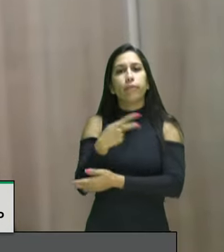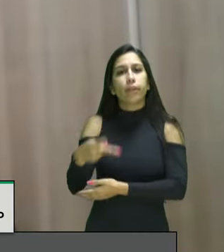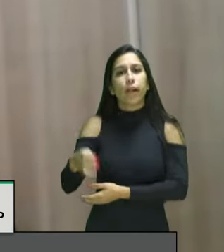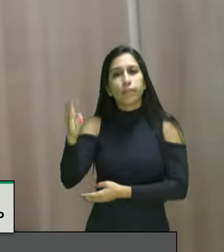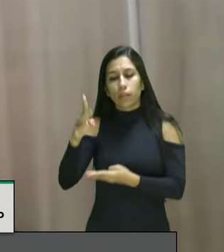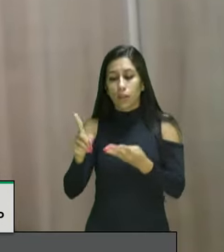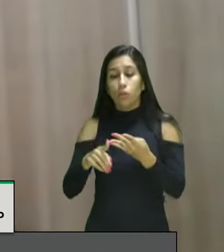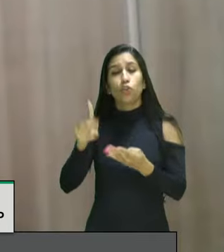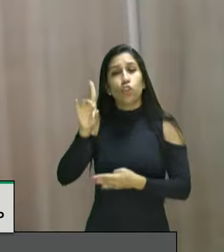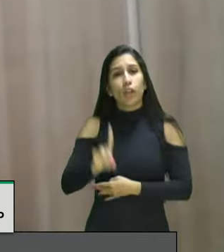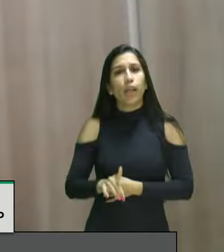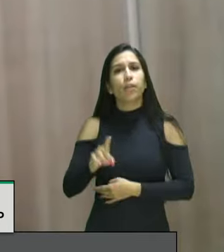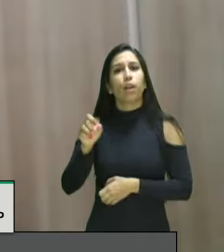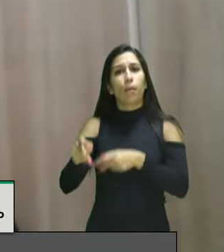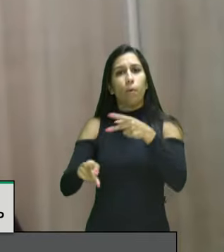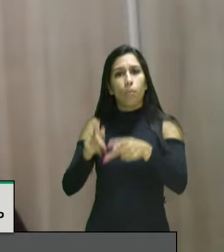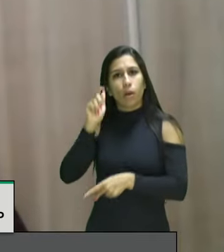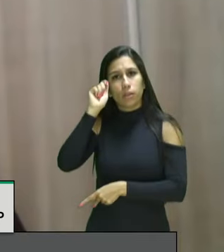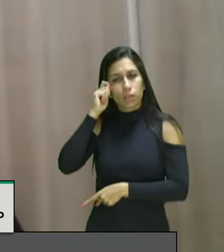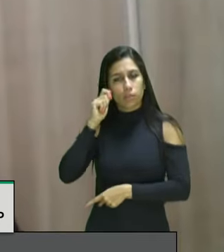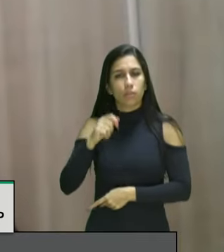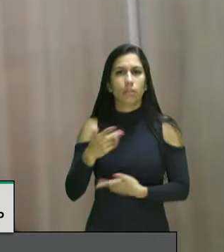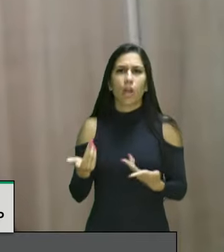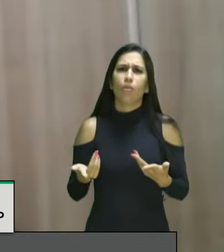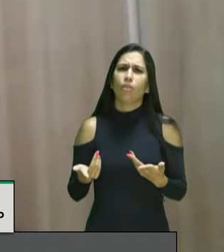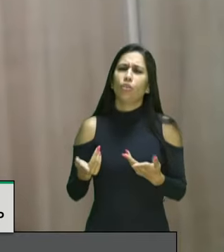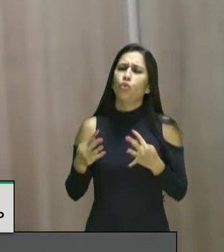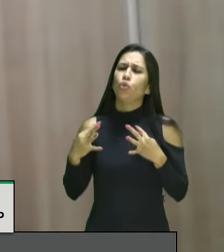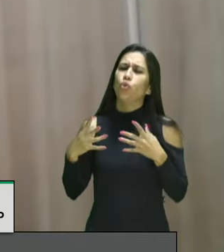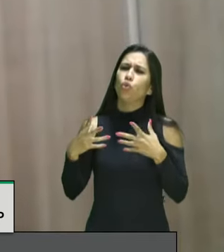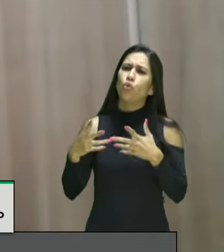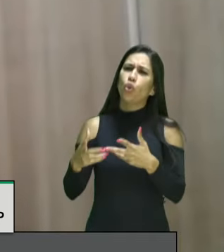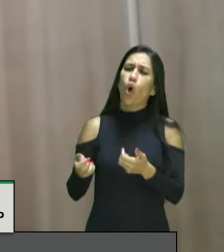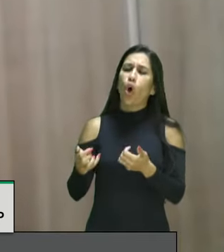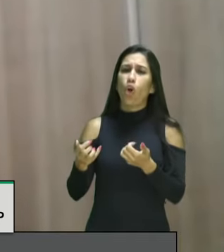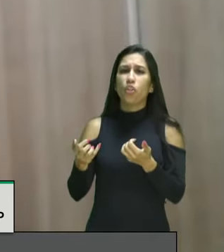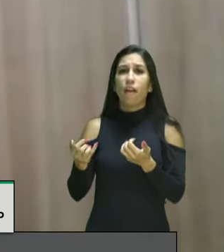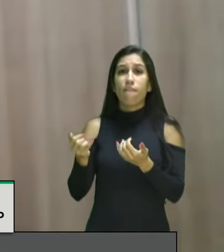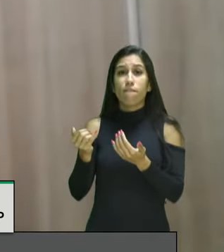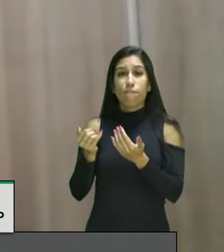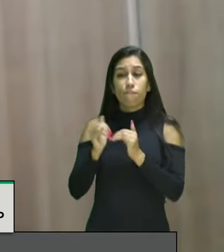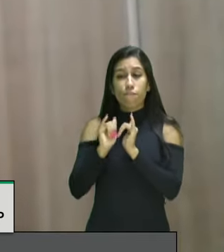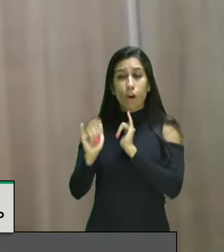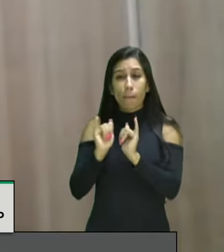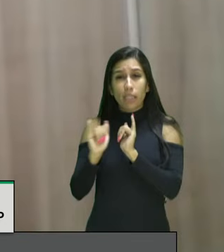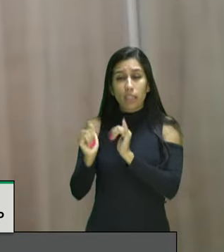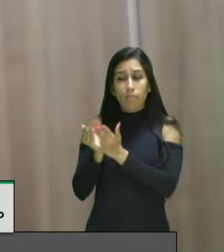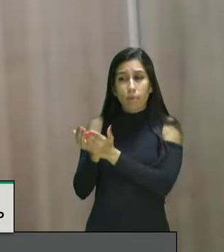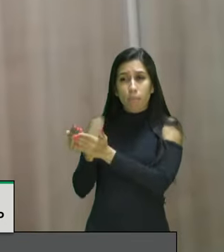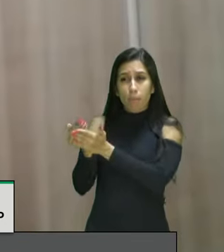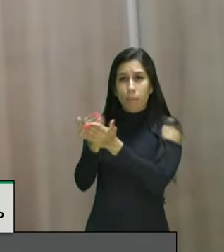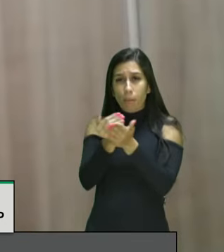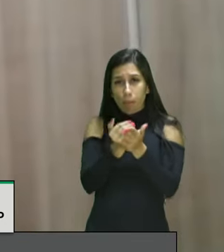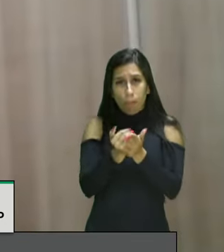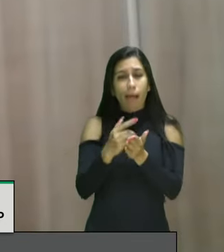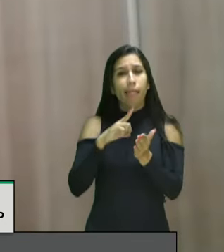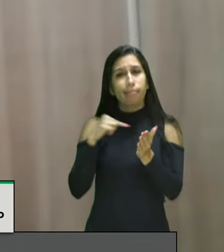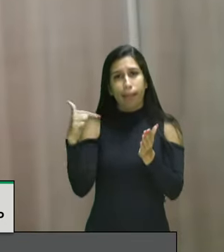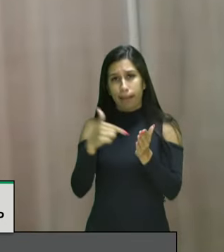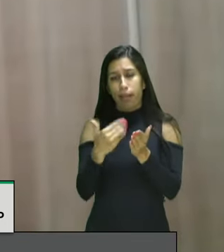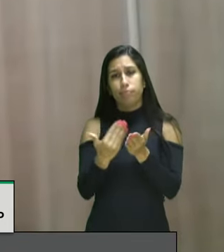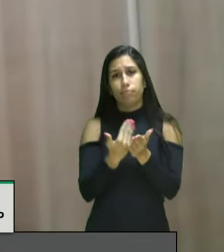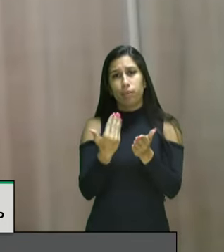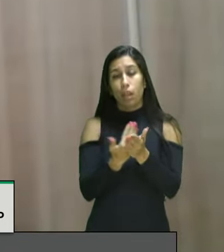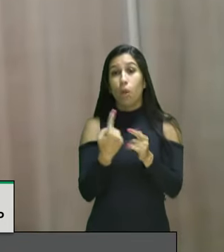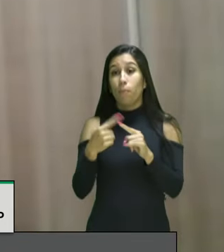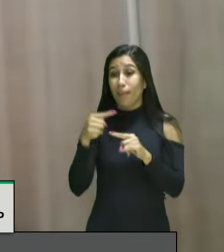população negra então dados que são aqui no relatório preliminar também se revelam na nossa cartilha porque é isso a